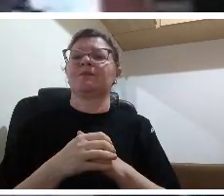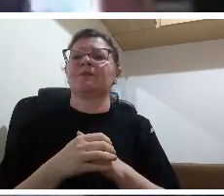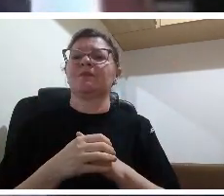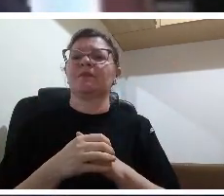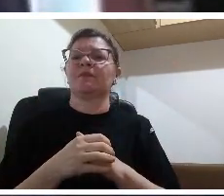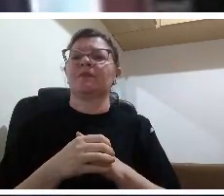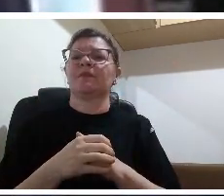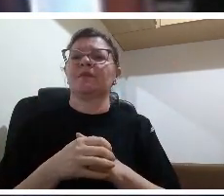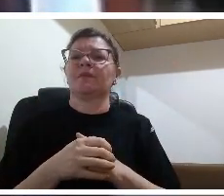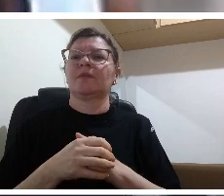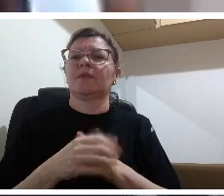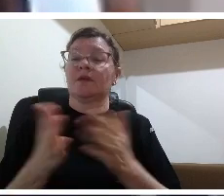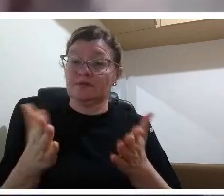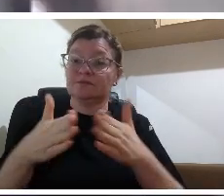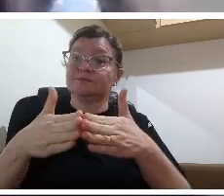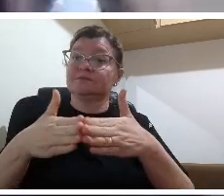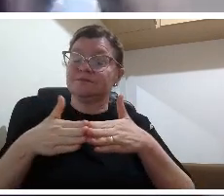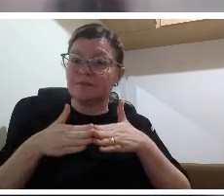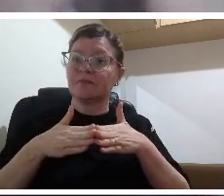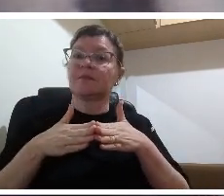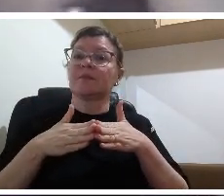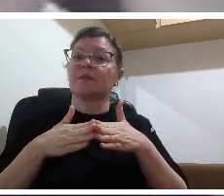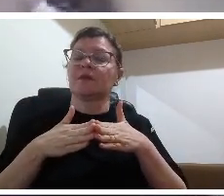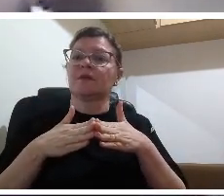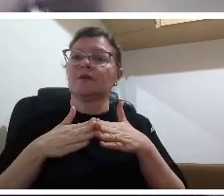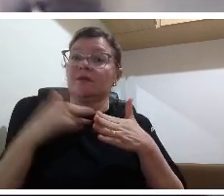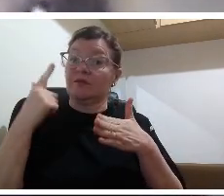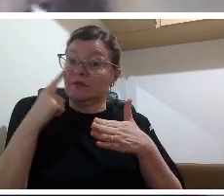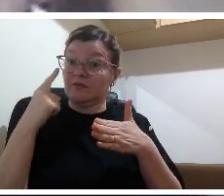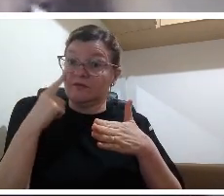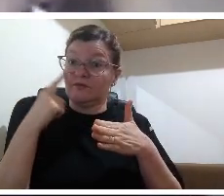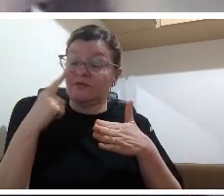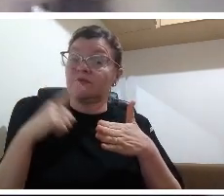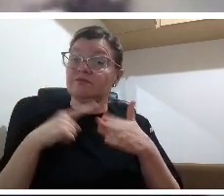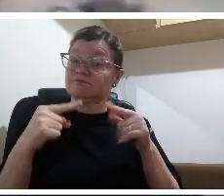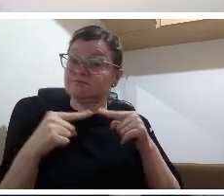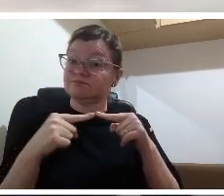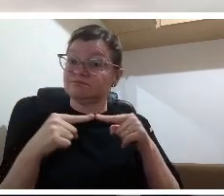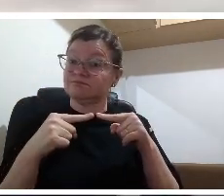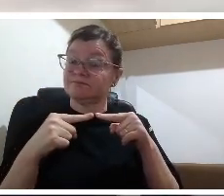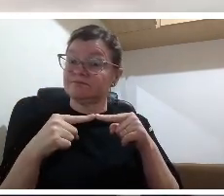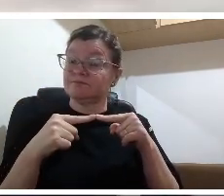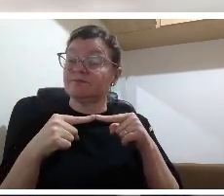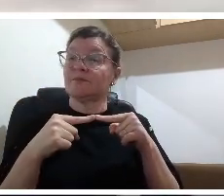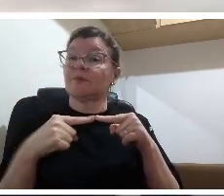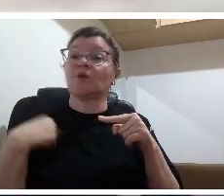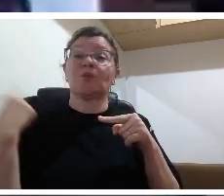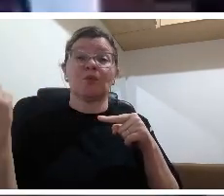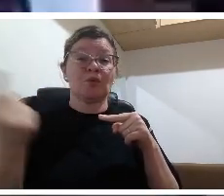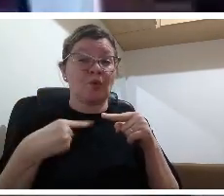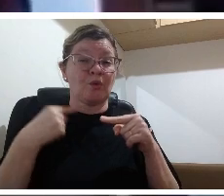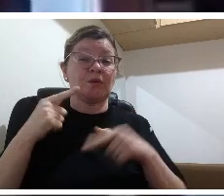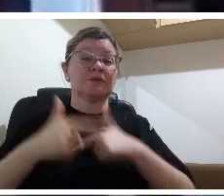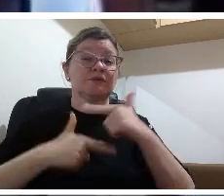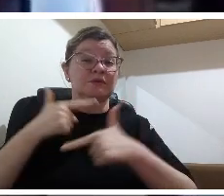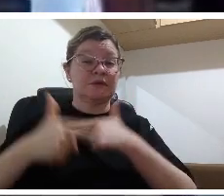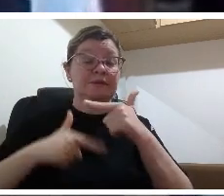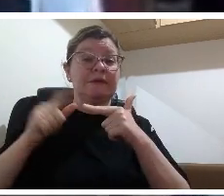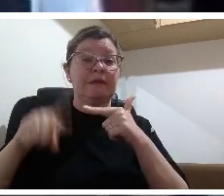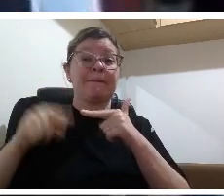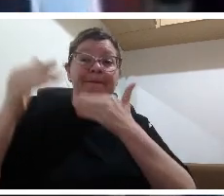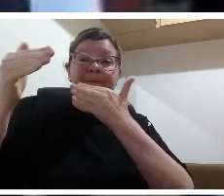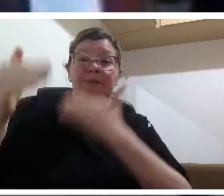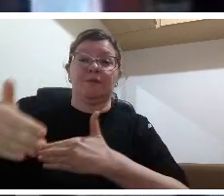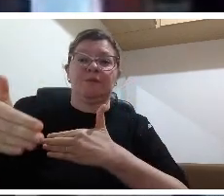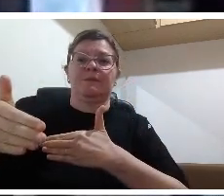na verdade o aluno nos dá um elemento para avaliação mas quem faz efetivamente a